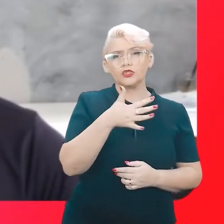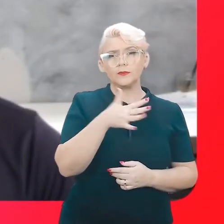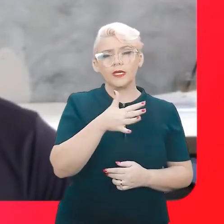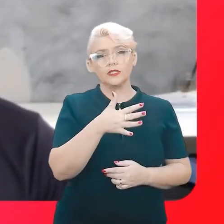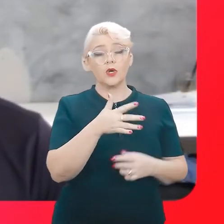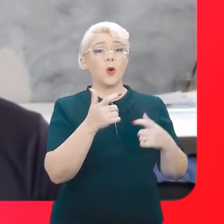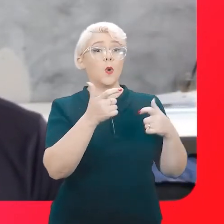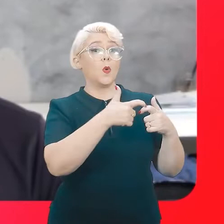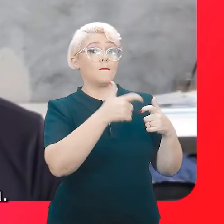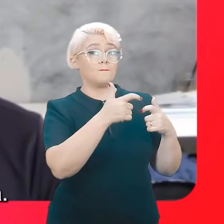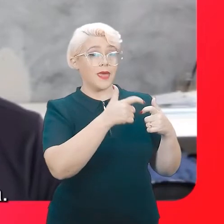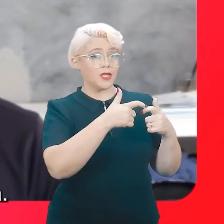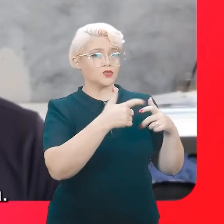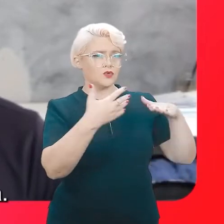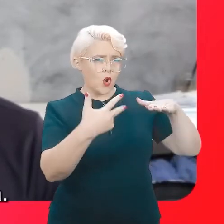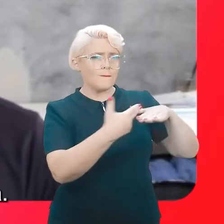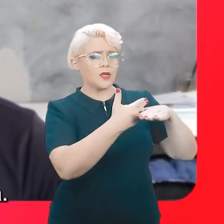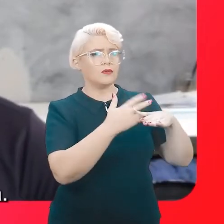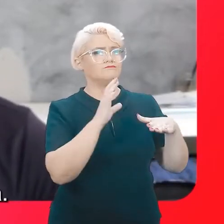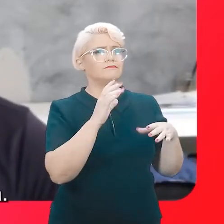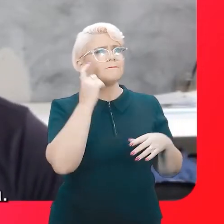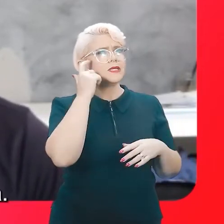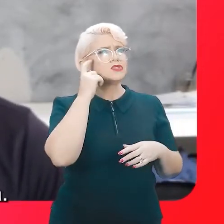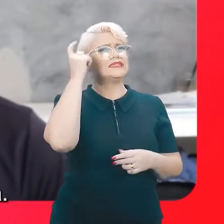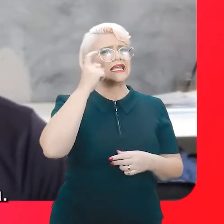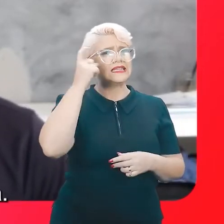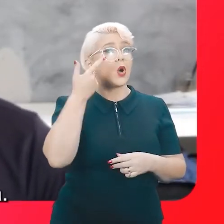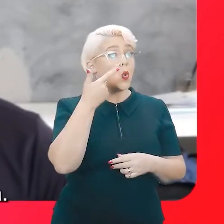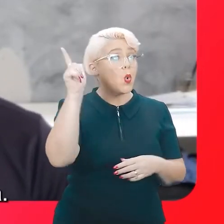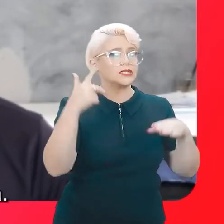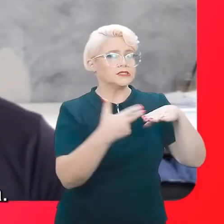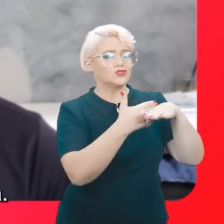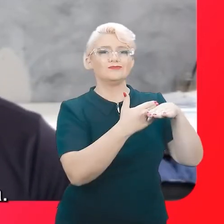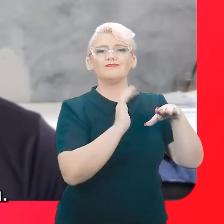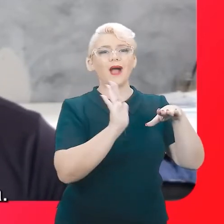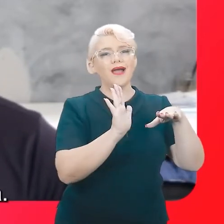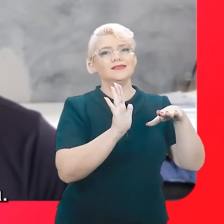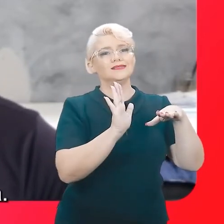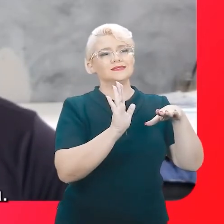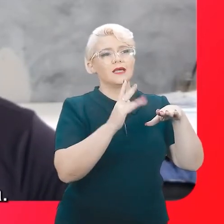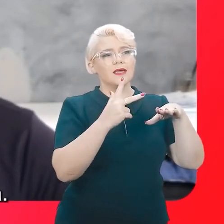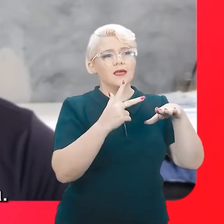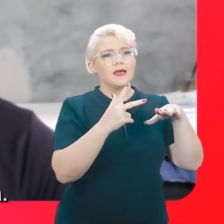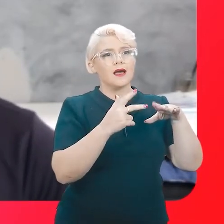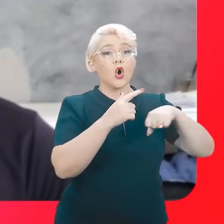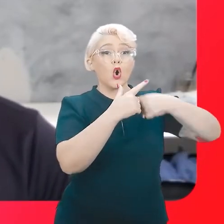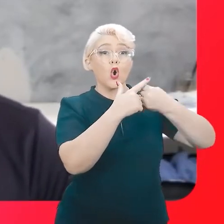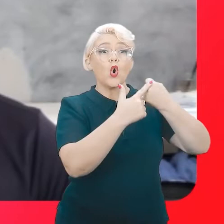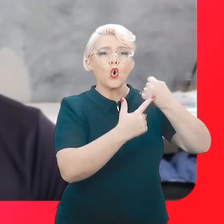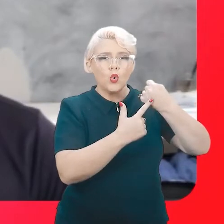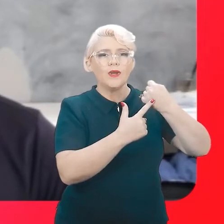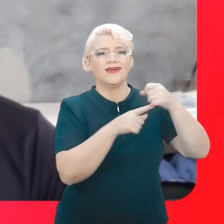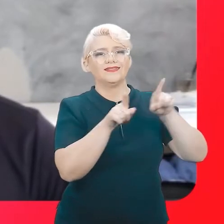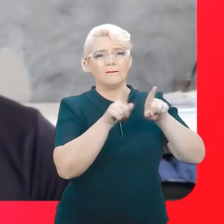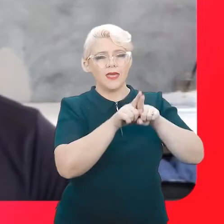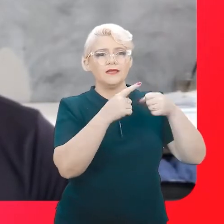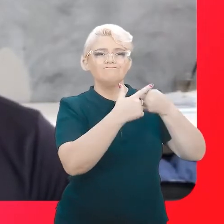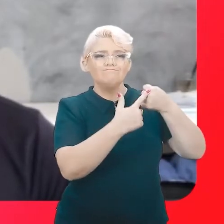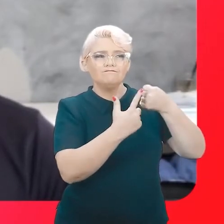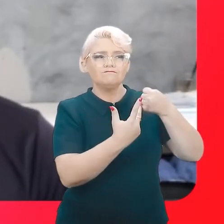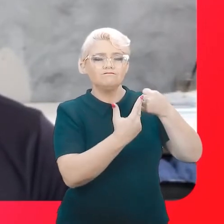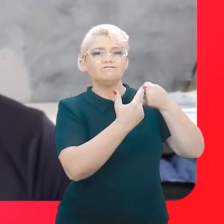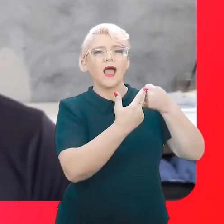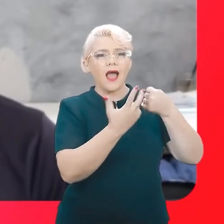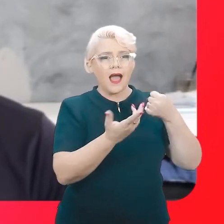meu médico decidiu tentar outra cirurgia, mas mexeu um pouco mais na minha coluna. Mas aí